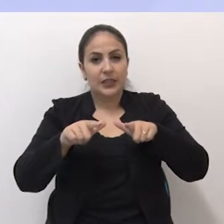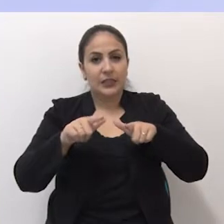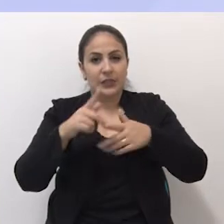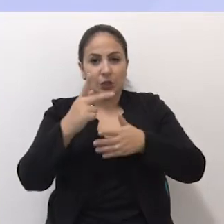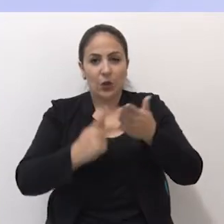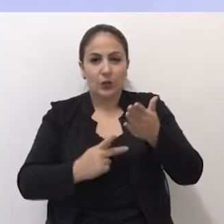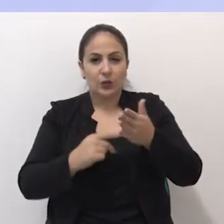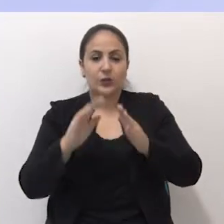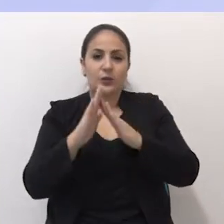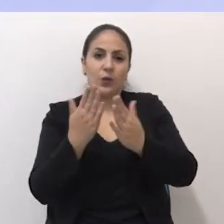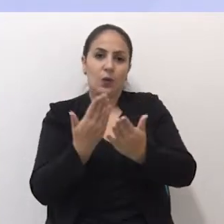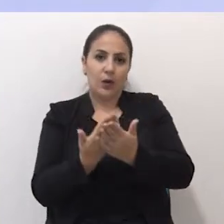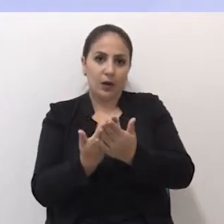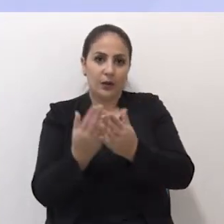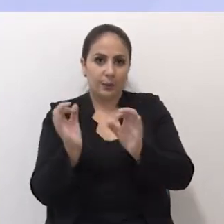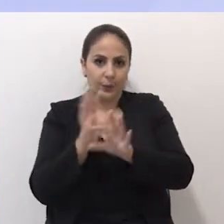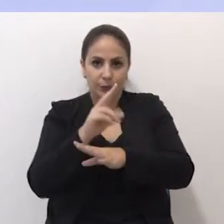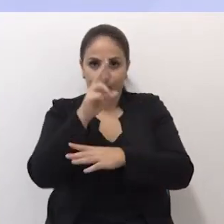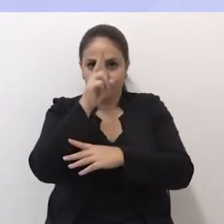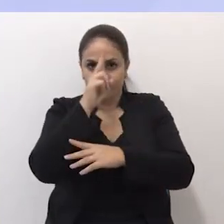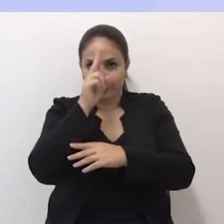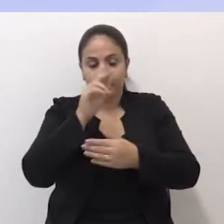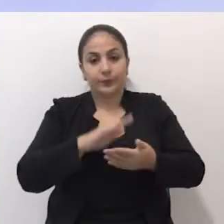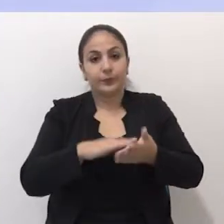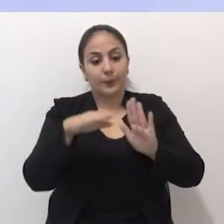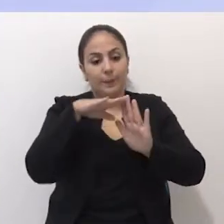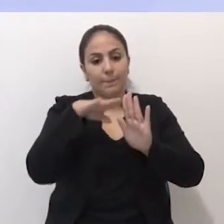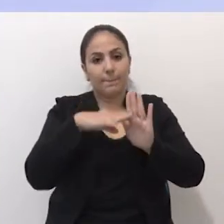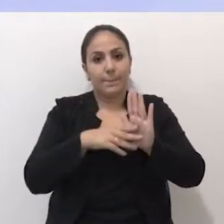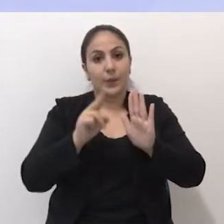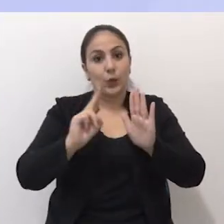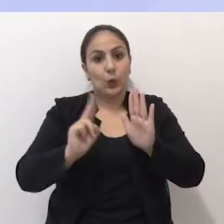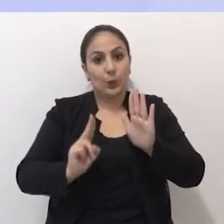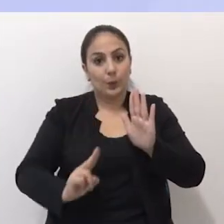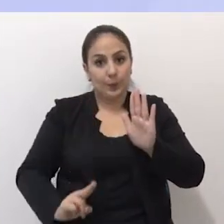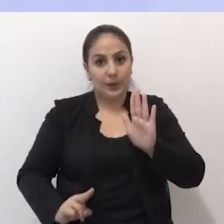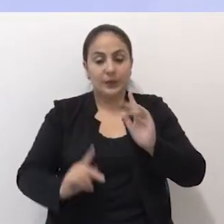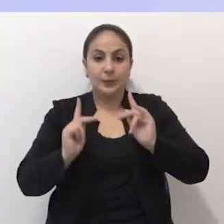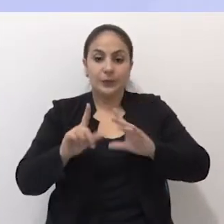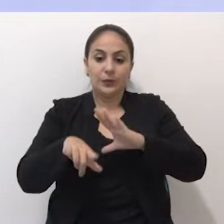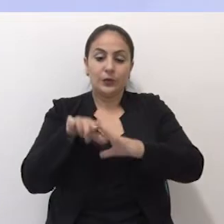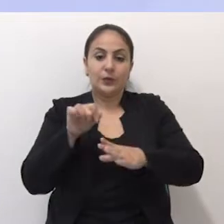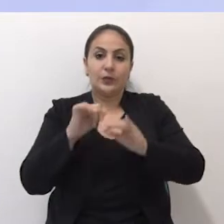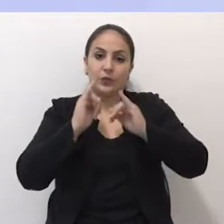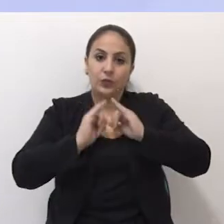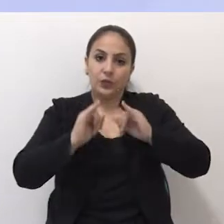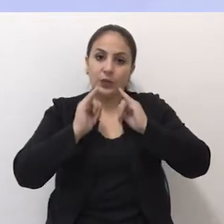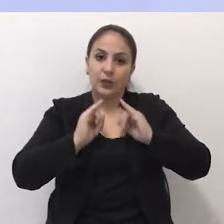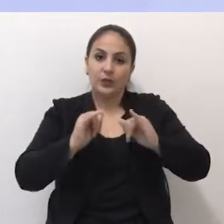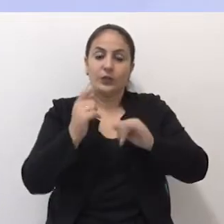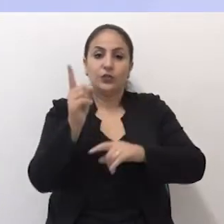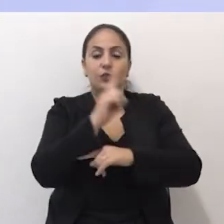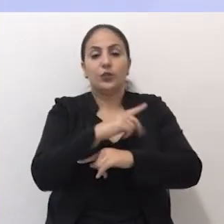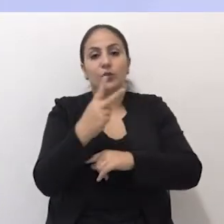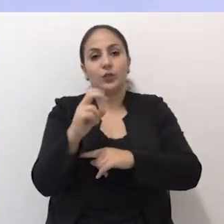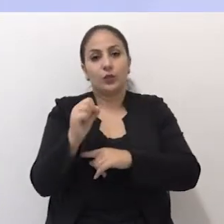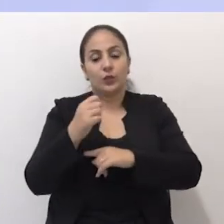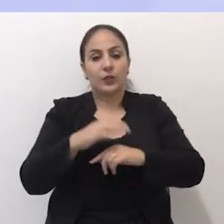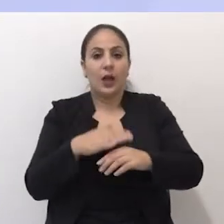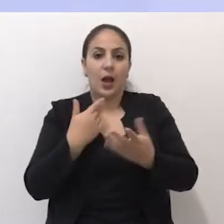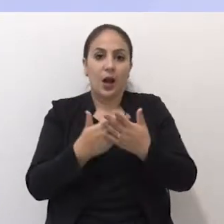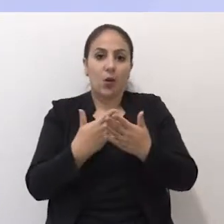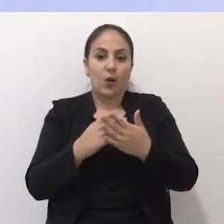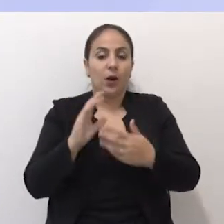médio. A lista com os nomes dos selecionados será divulgada no dia 28. As aulas acontecem de